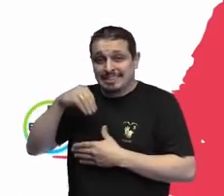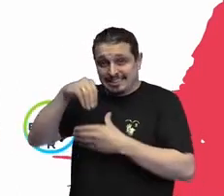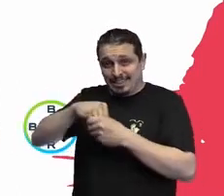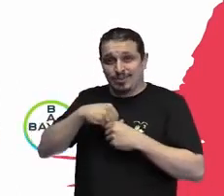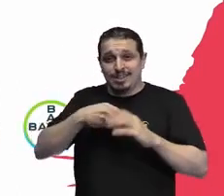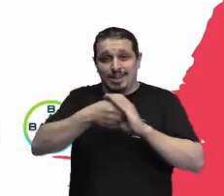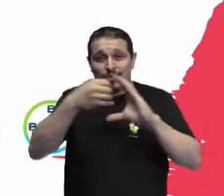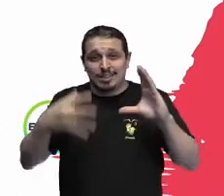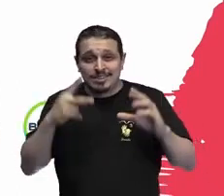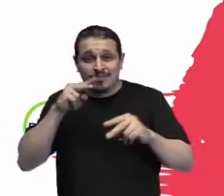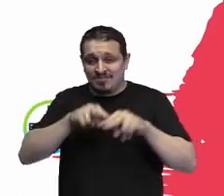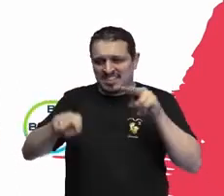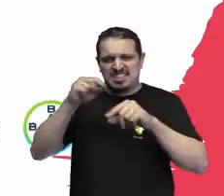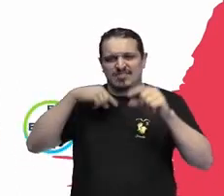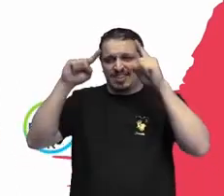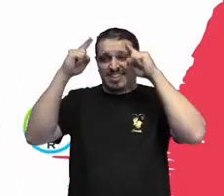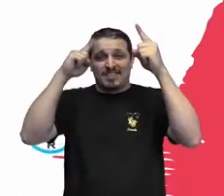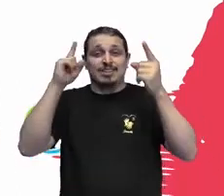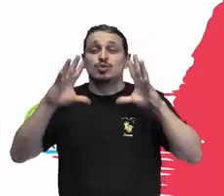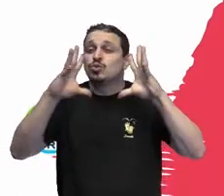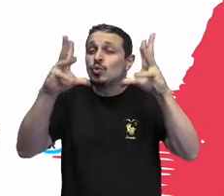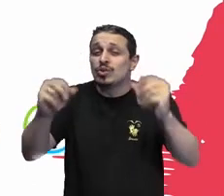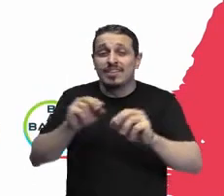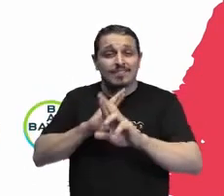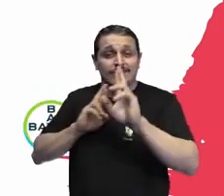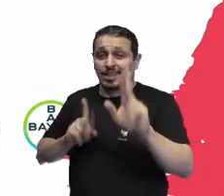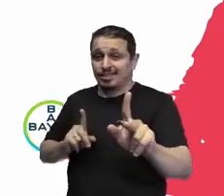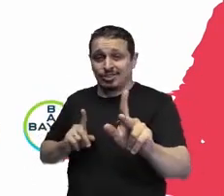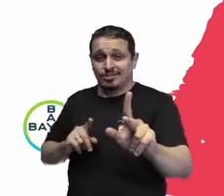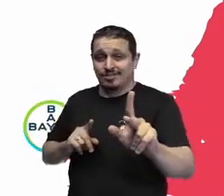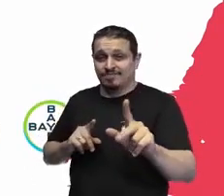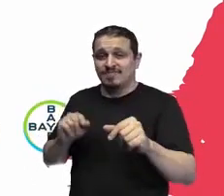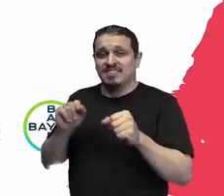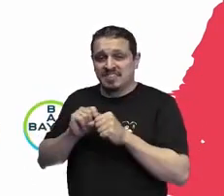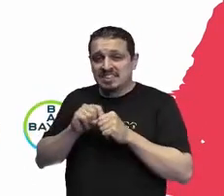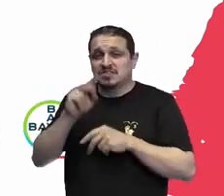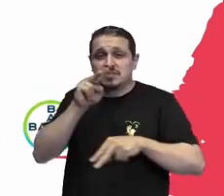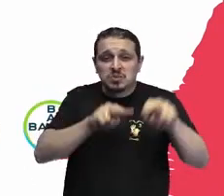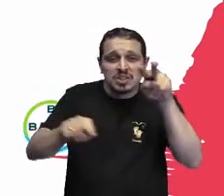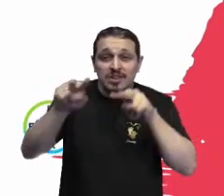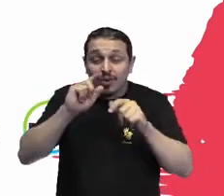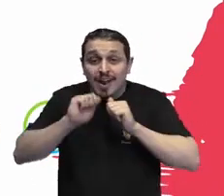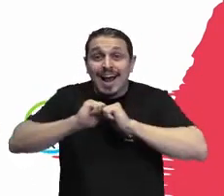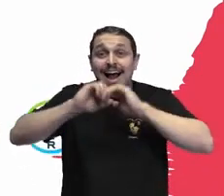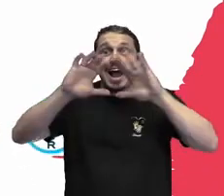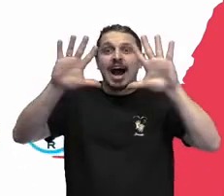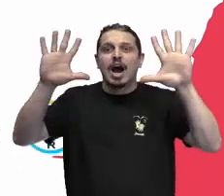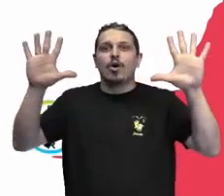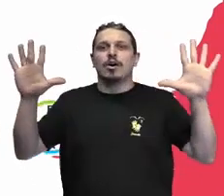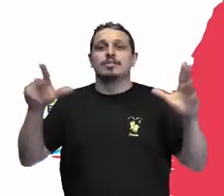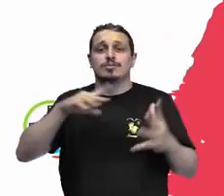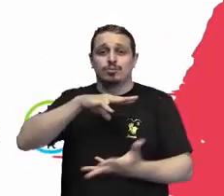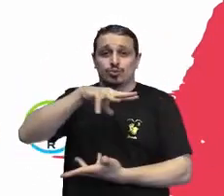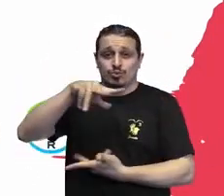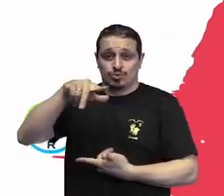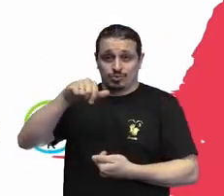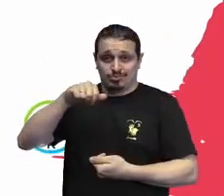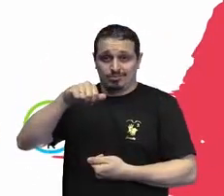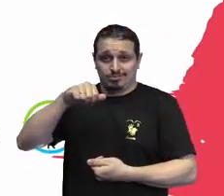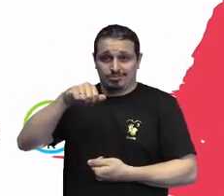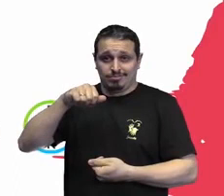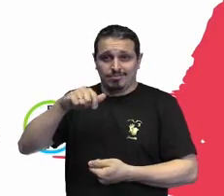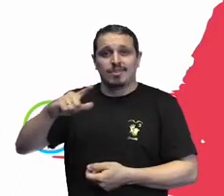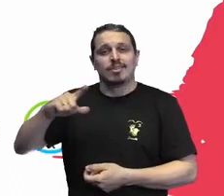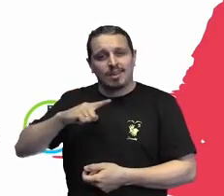pensamentos diferentes, faz com que você tenha um olhar mais global para determinada situação. Isso favorece